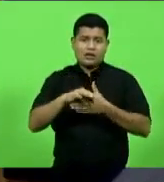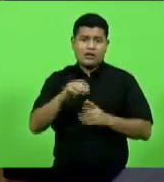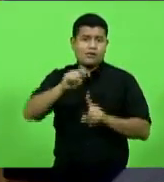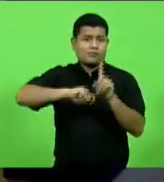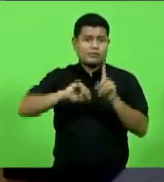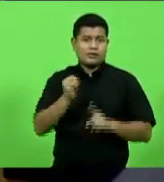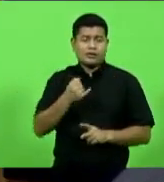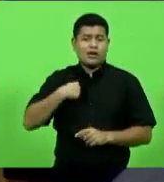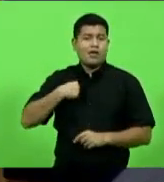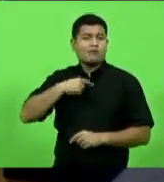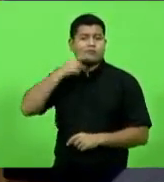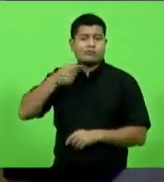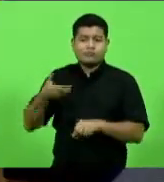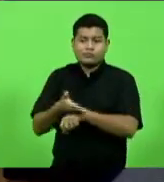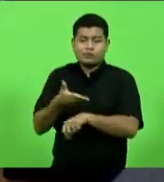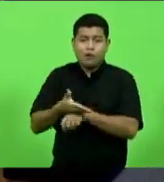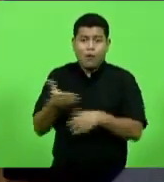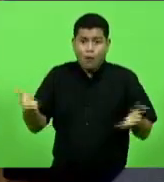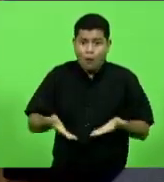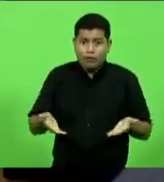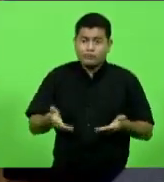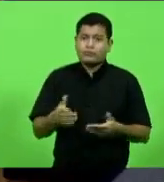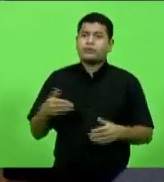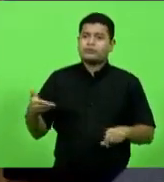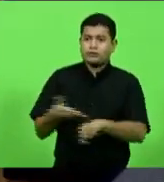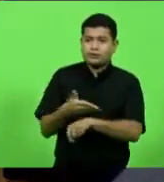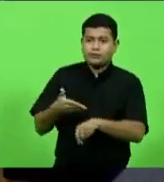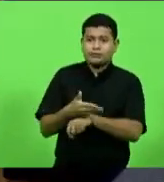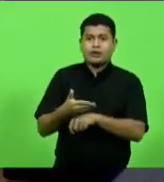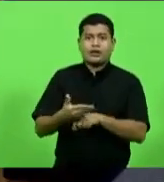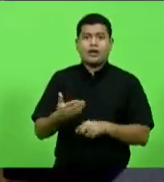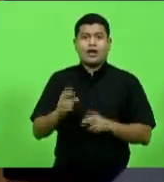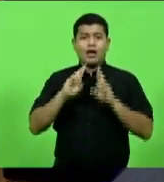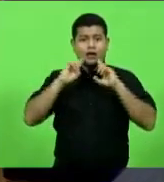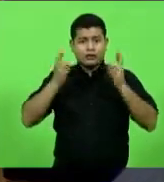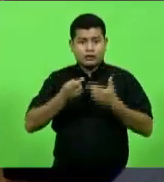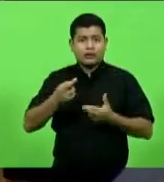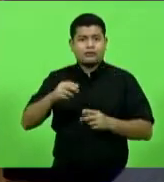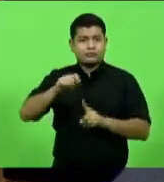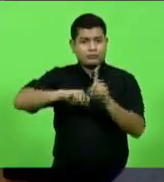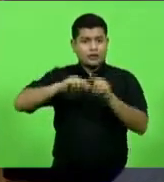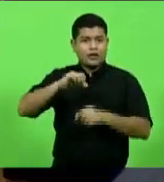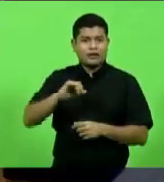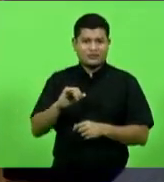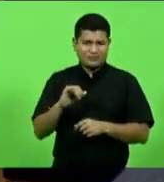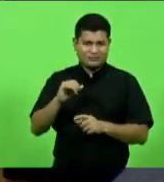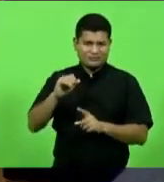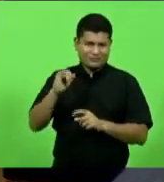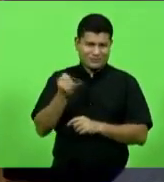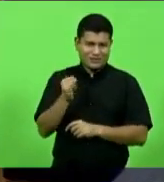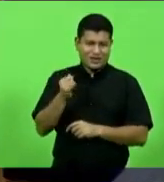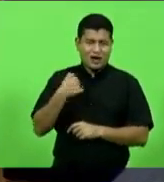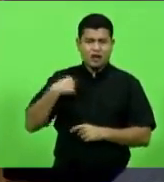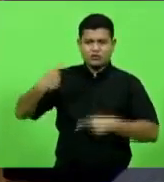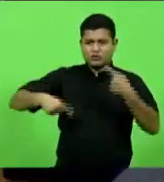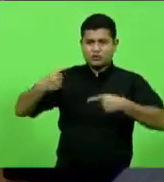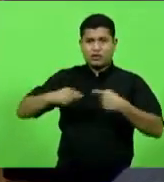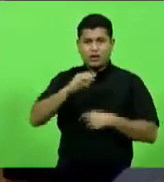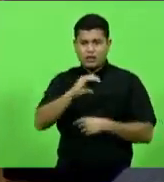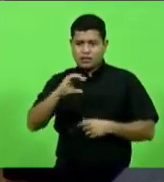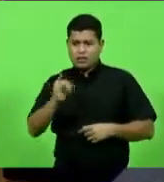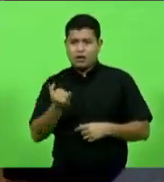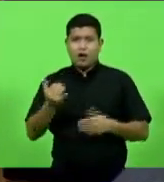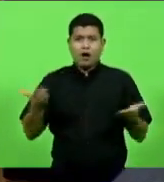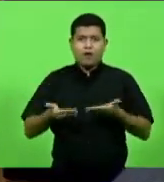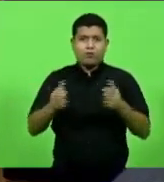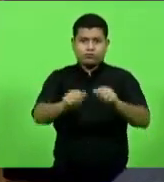participar da reunião de líderes hoje, mas participei da reunião de líderes de janeiro, discuti na CCJ, discuti no plenário, e agora talvez eu